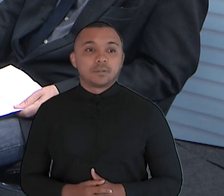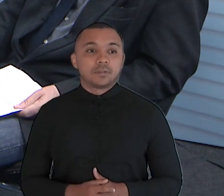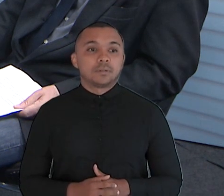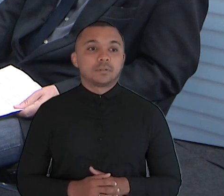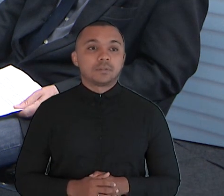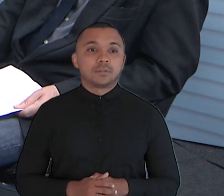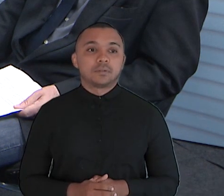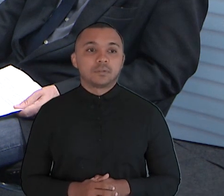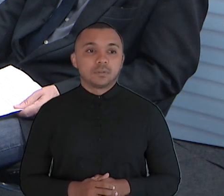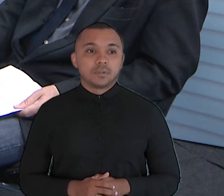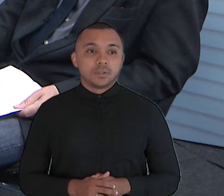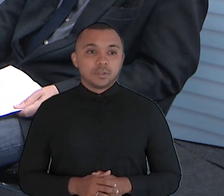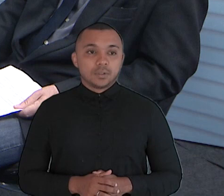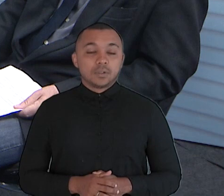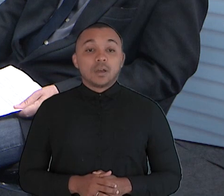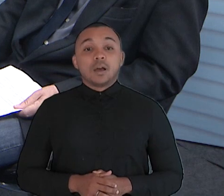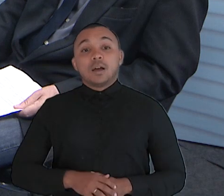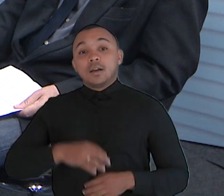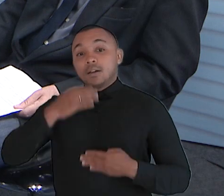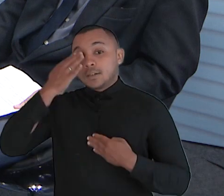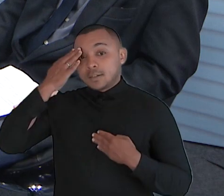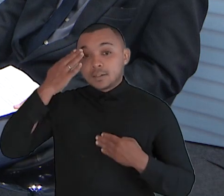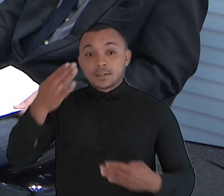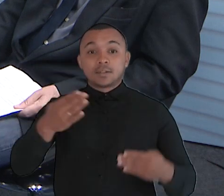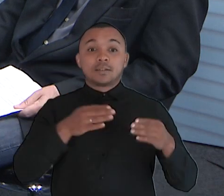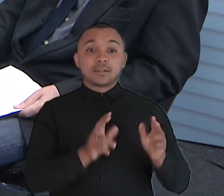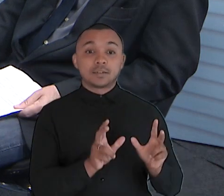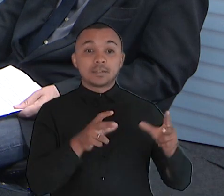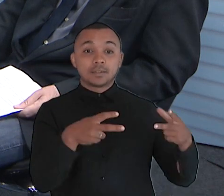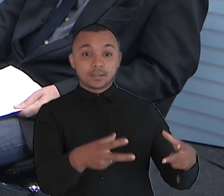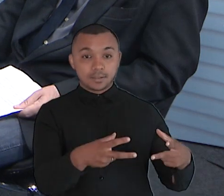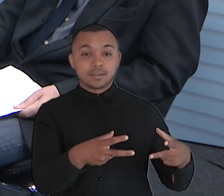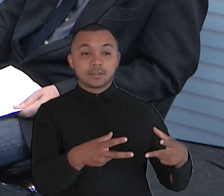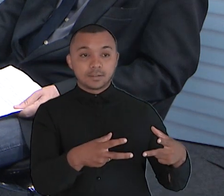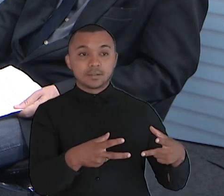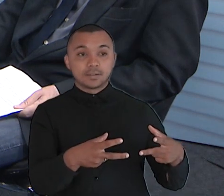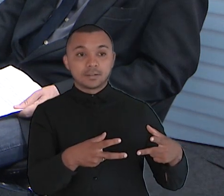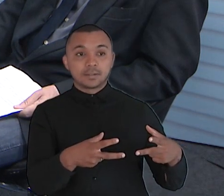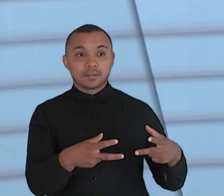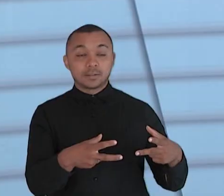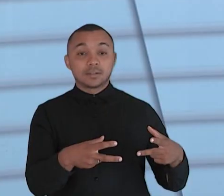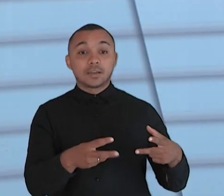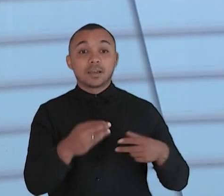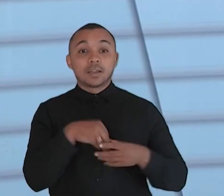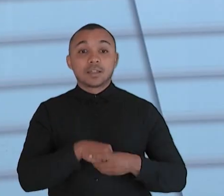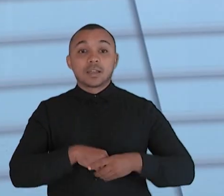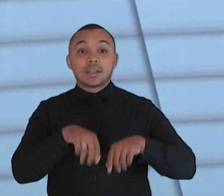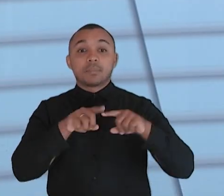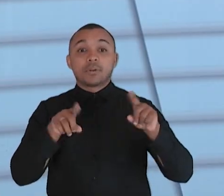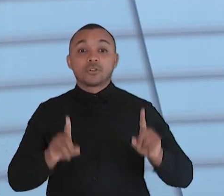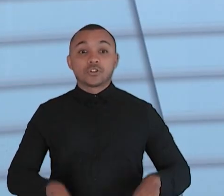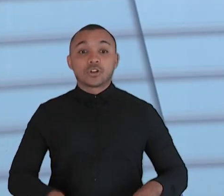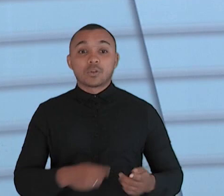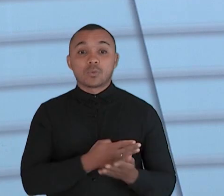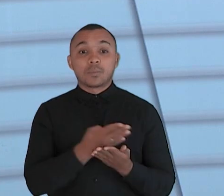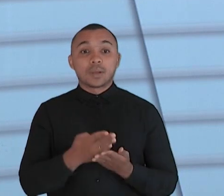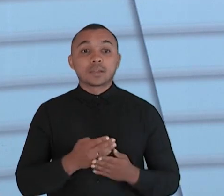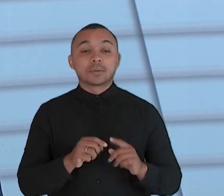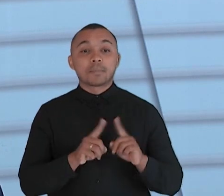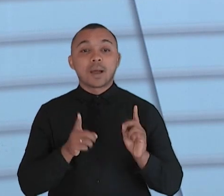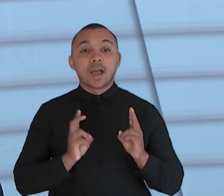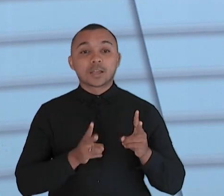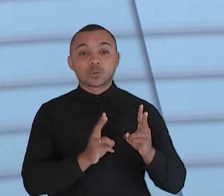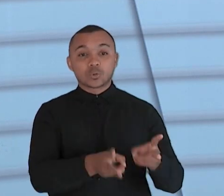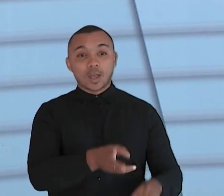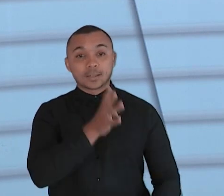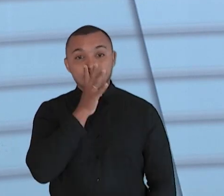só para agradecer à Câmara Municipal, que agora o programa está indo ao ar hoje, mas vai ser reprisado, eu vou dizer